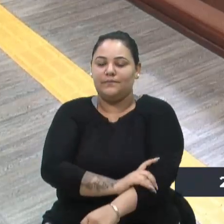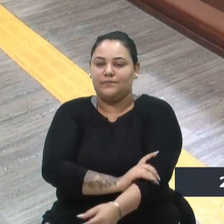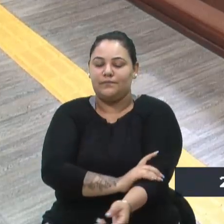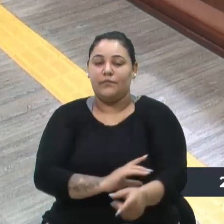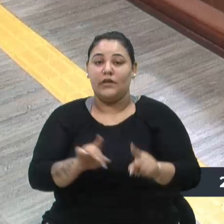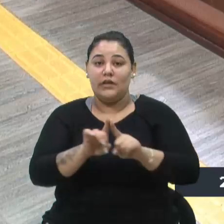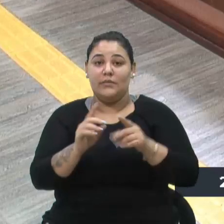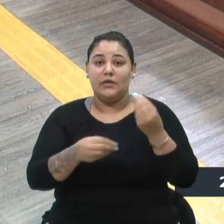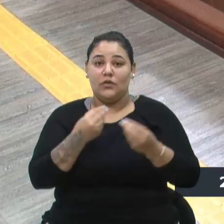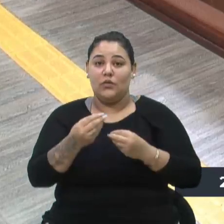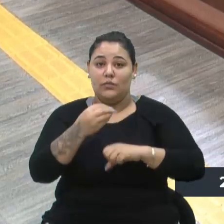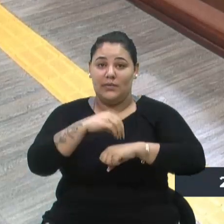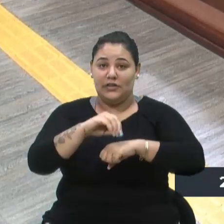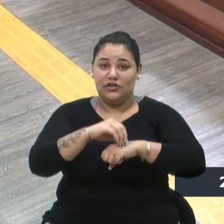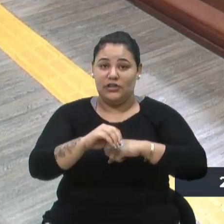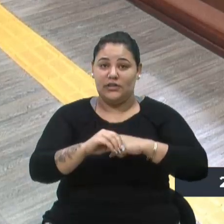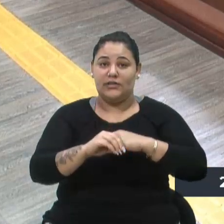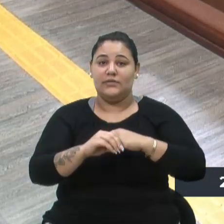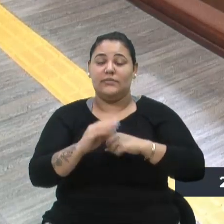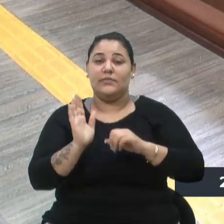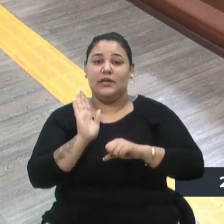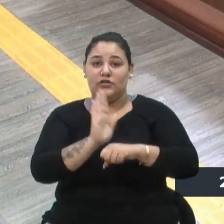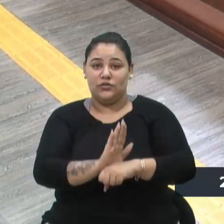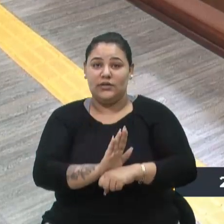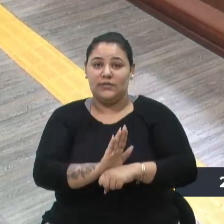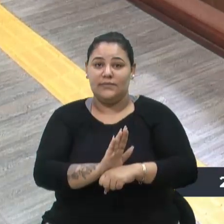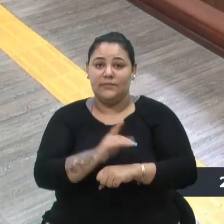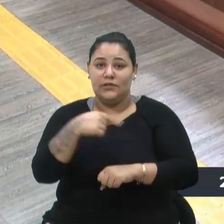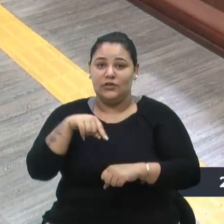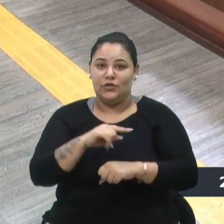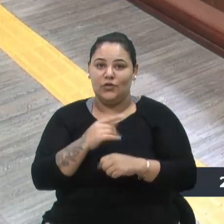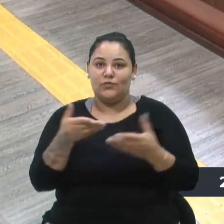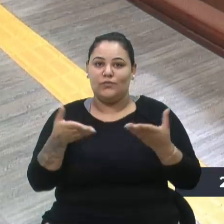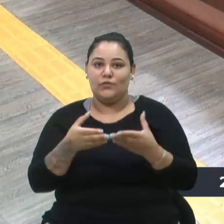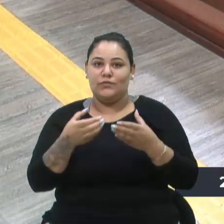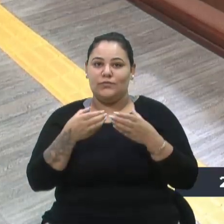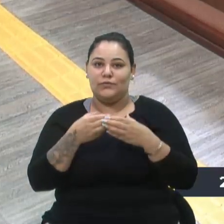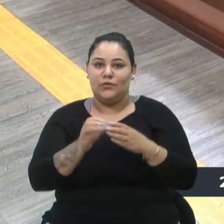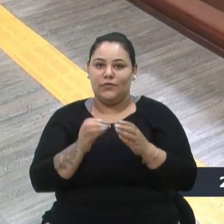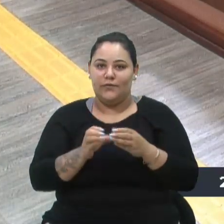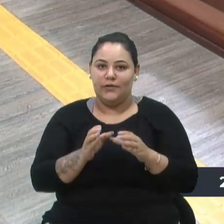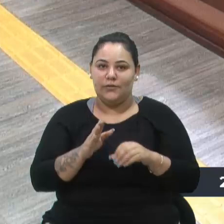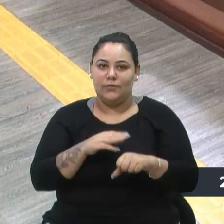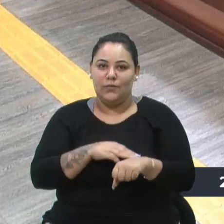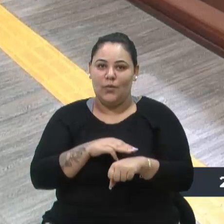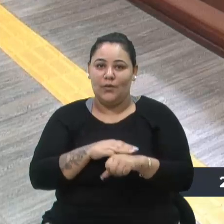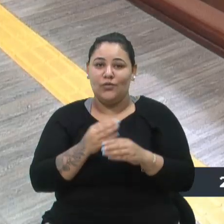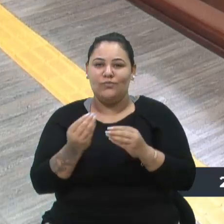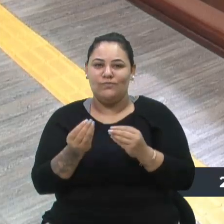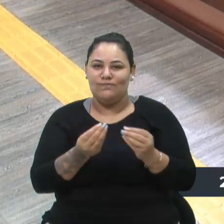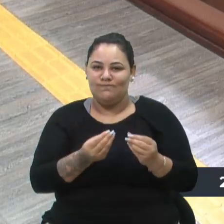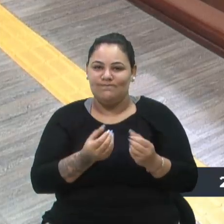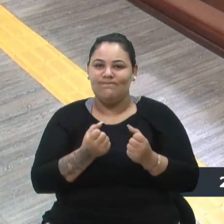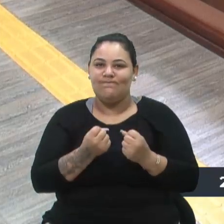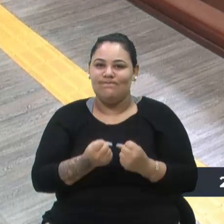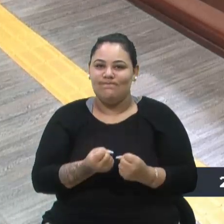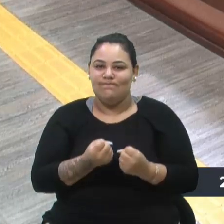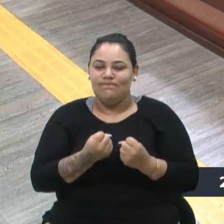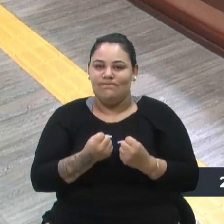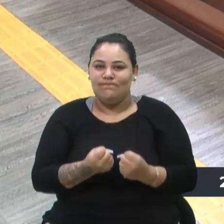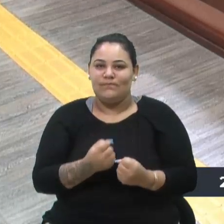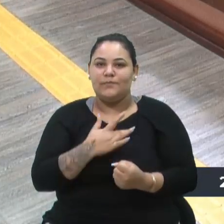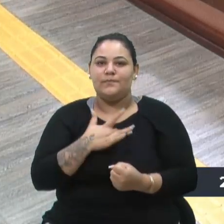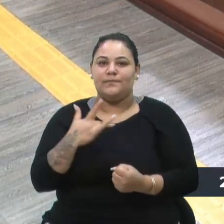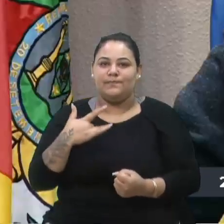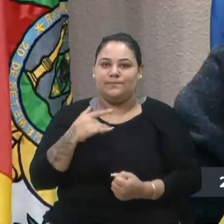sugestão construtiva. Nós estamos vivenciando um momento muito complexo da nossa